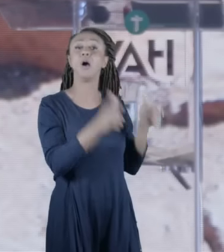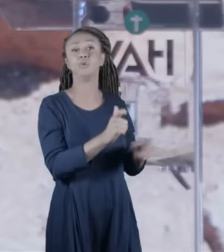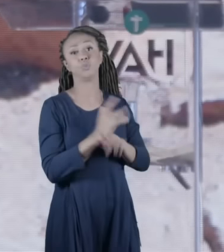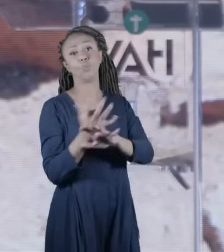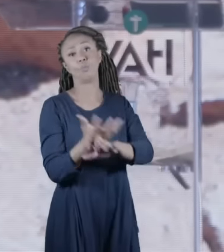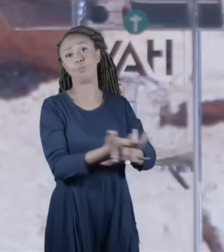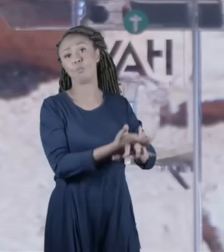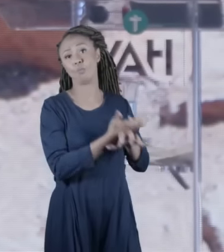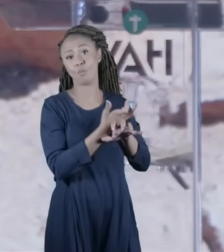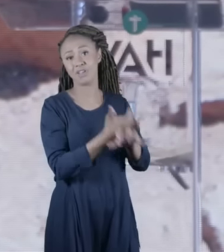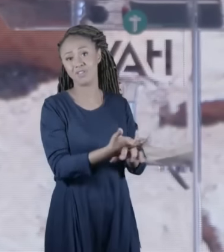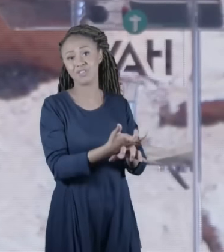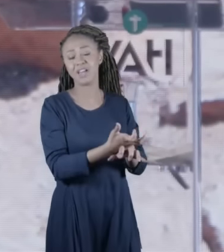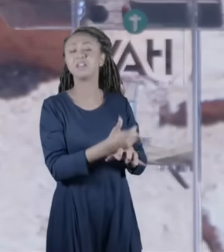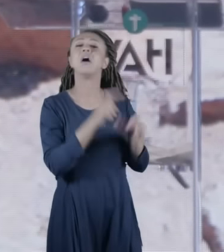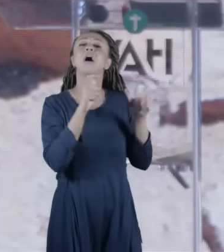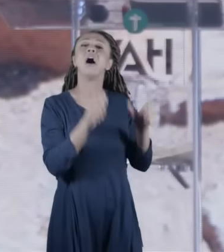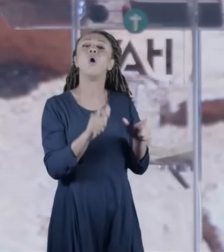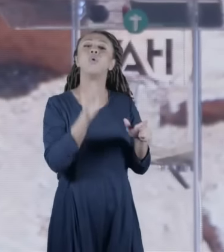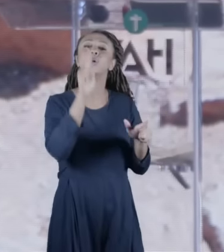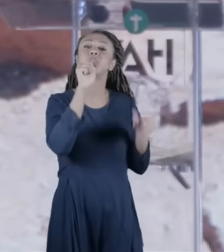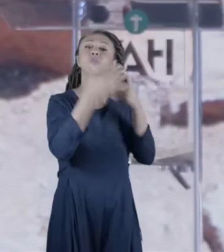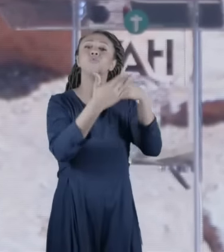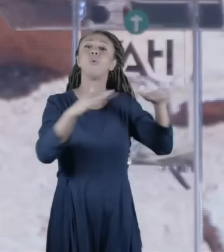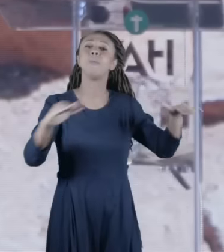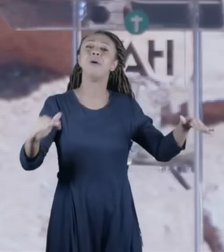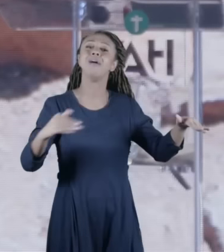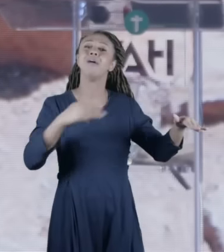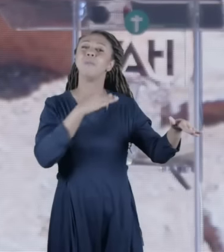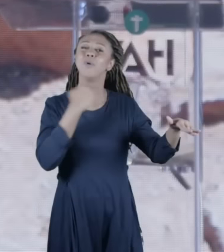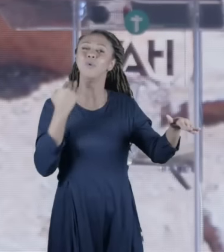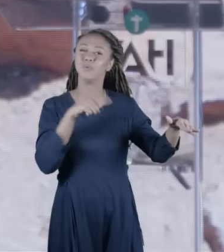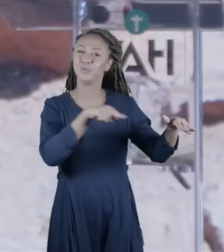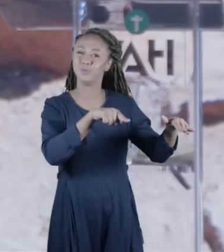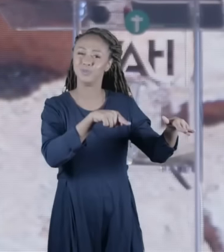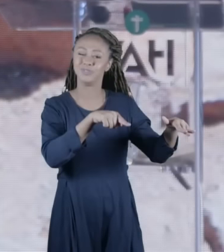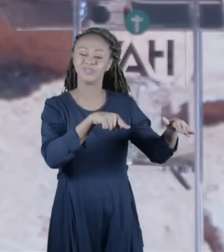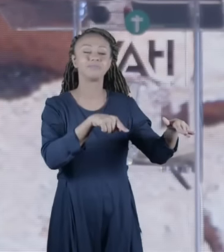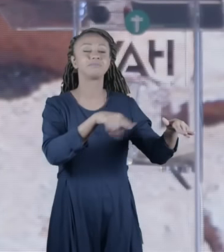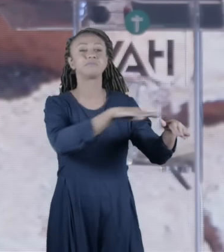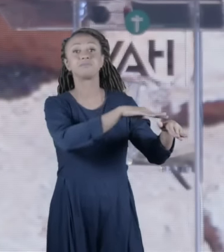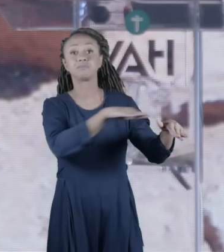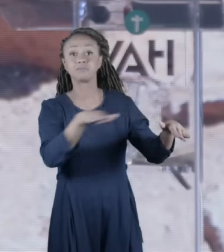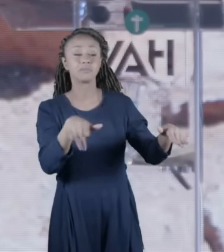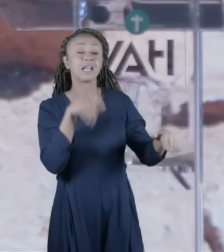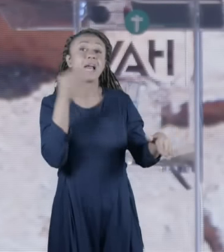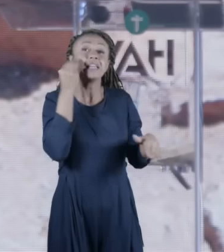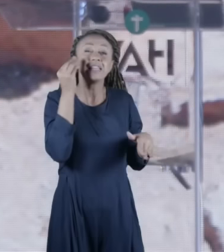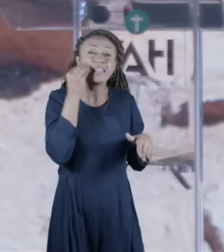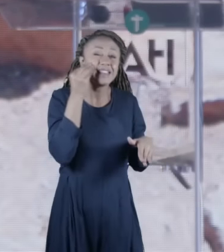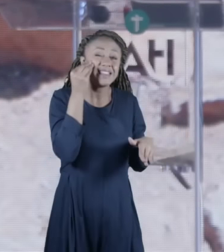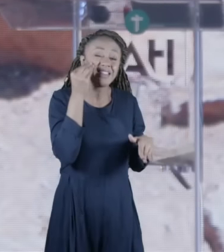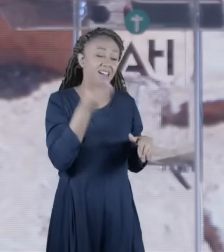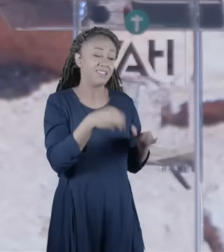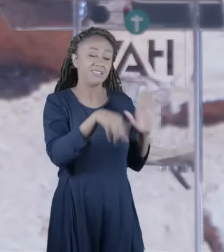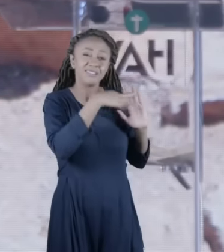deserto na frente do mar morto e eles vão nessa cidade eles tentam viver a vida mais pura possível